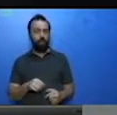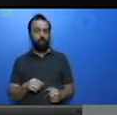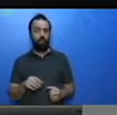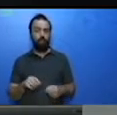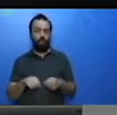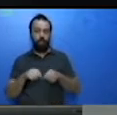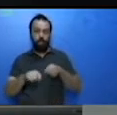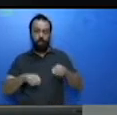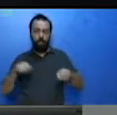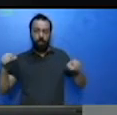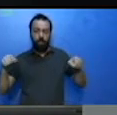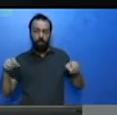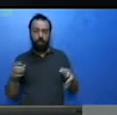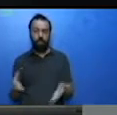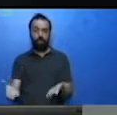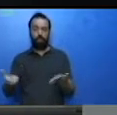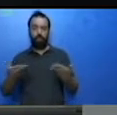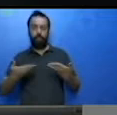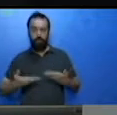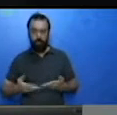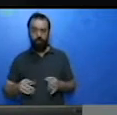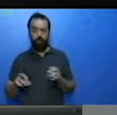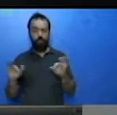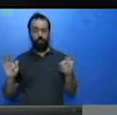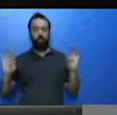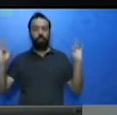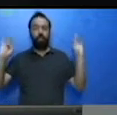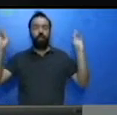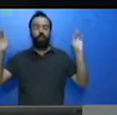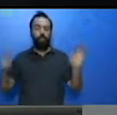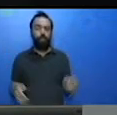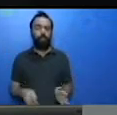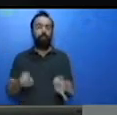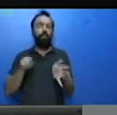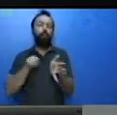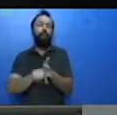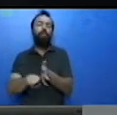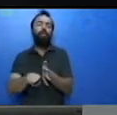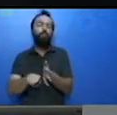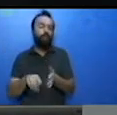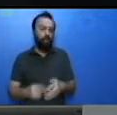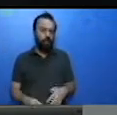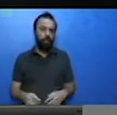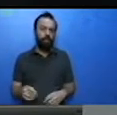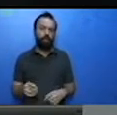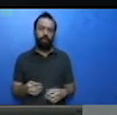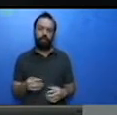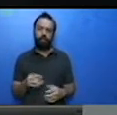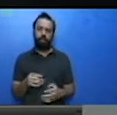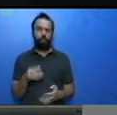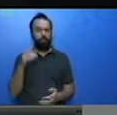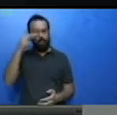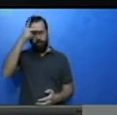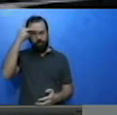frase. Ninguém entendeu por que Maria estava feliz.